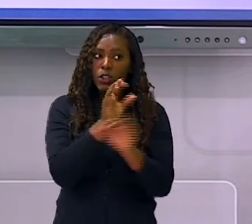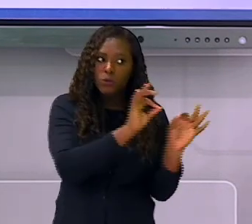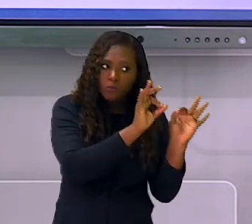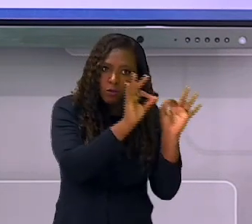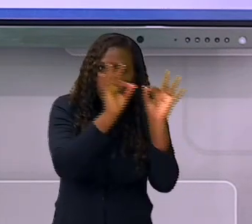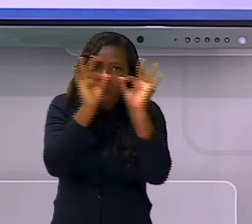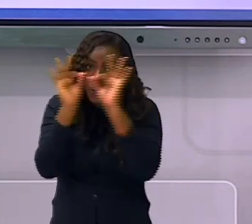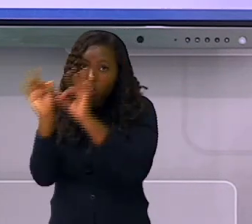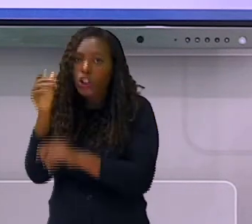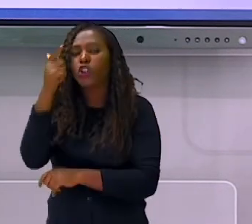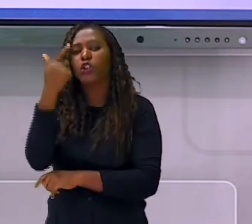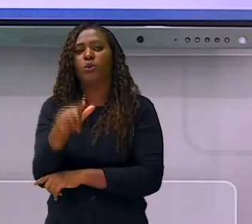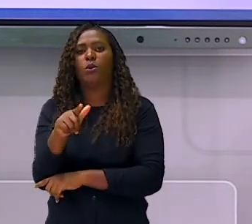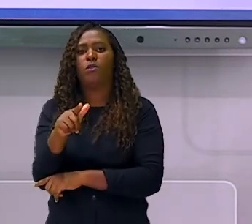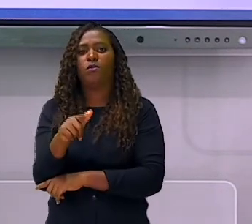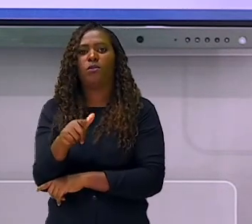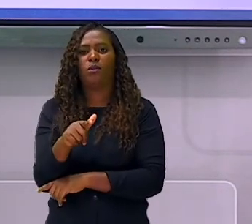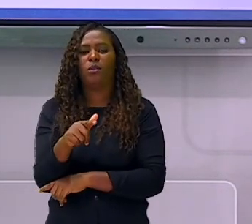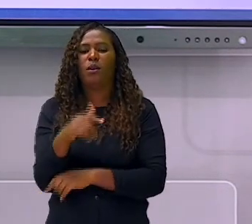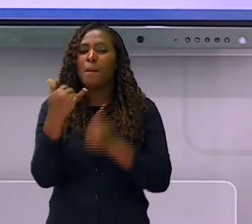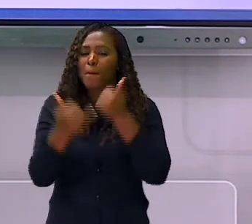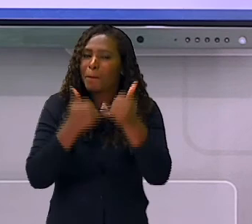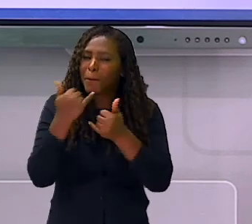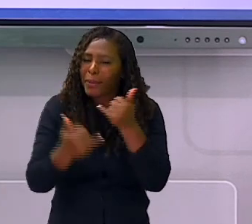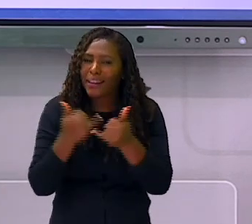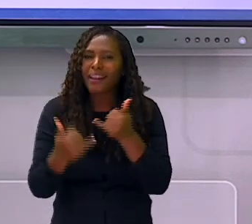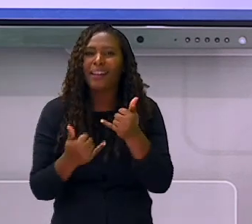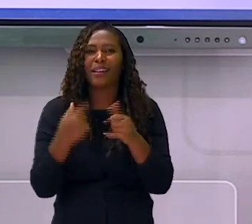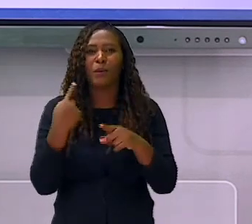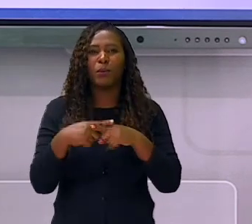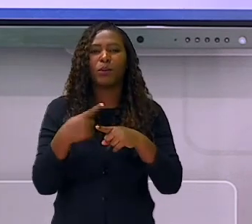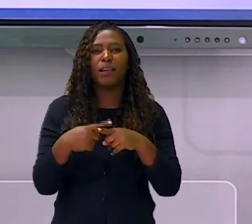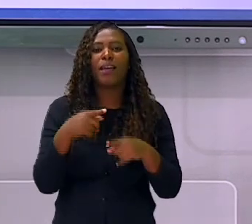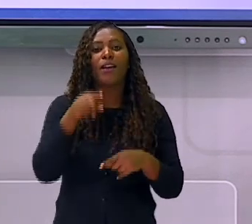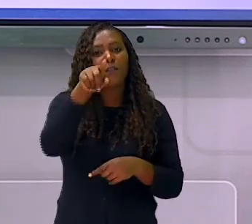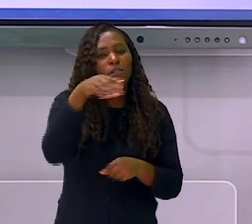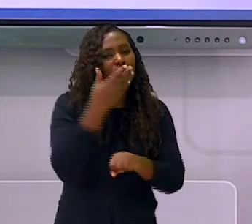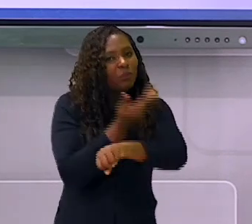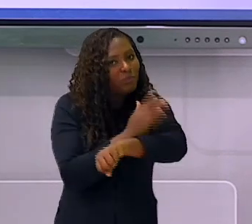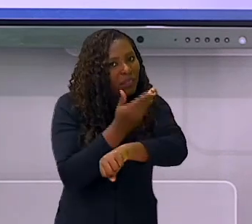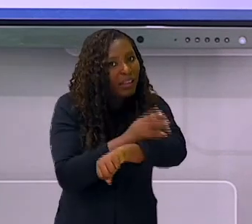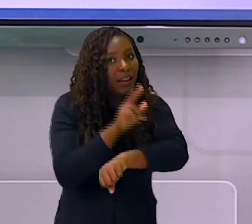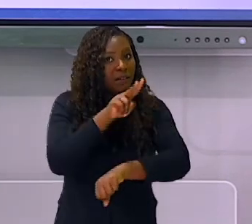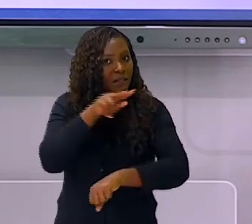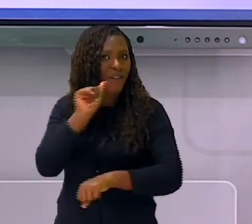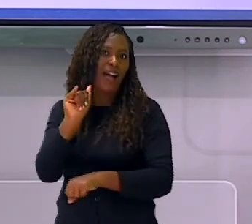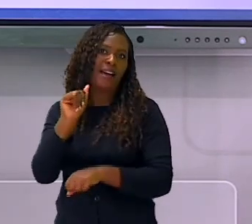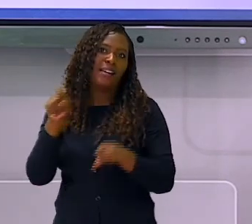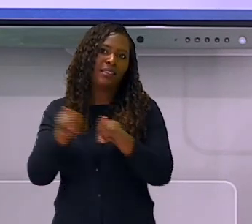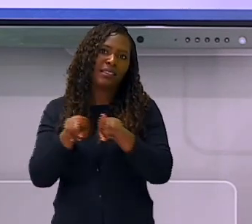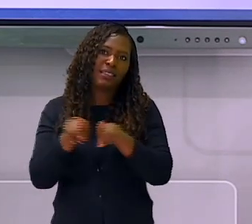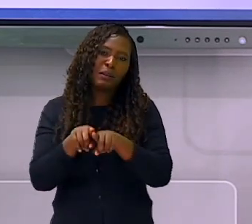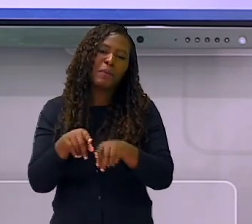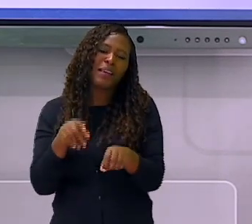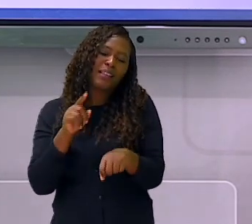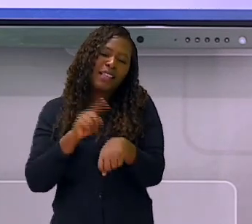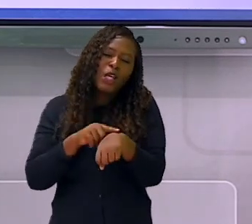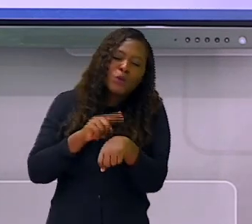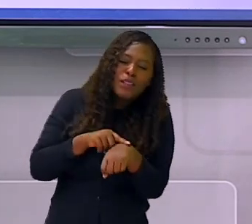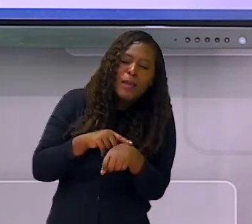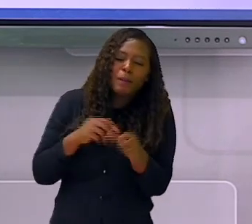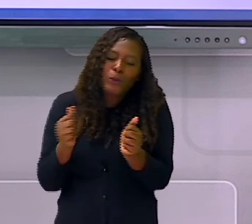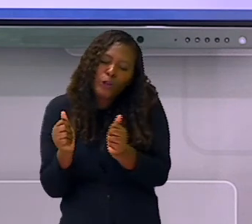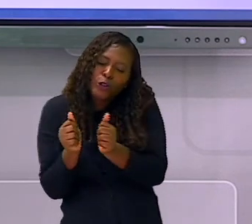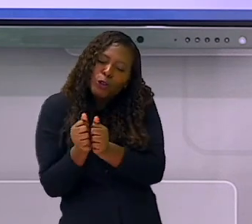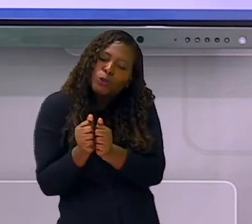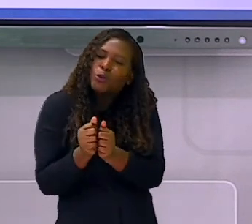pois além de estarem treinando, desenvolvendo a consciência do som, vocês estarão tendo um tempo bem gostoso juntos. Um